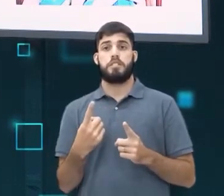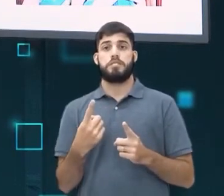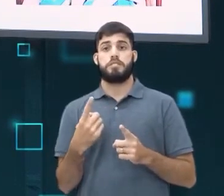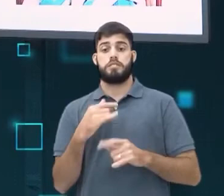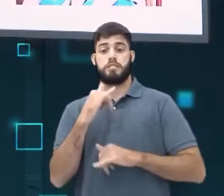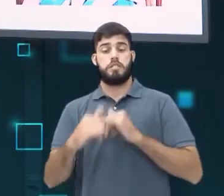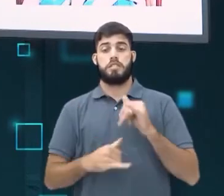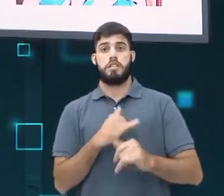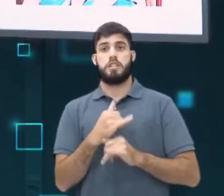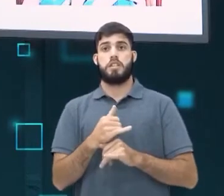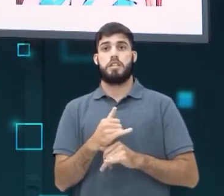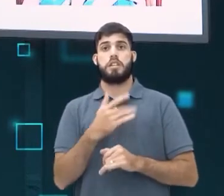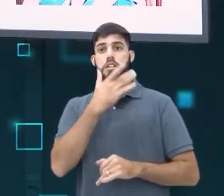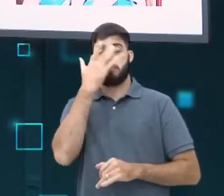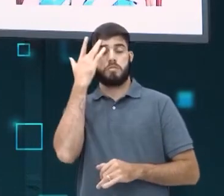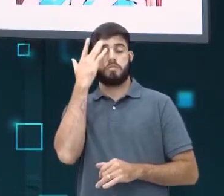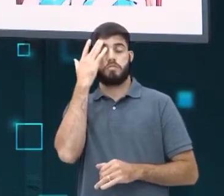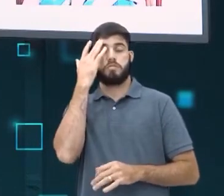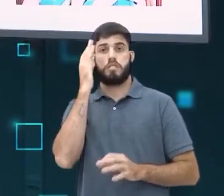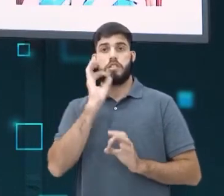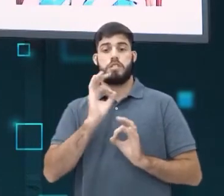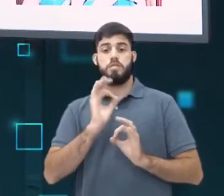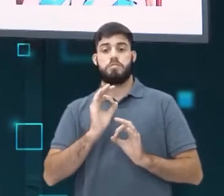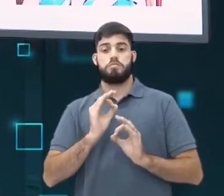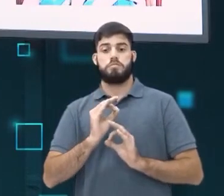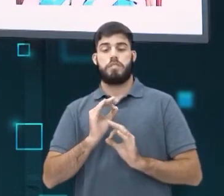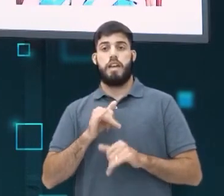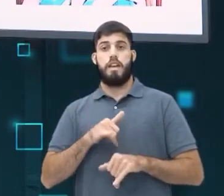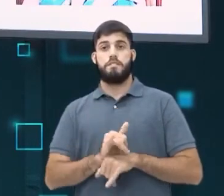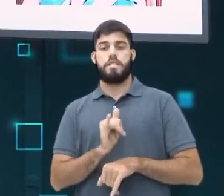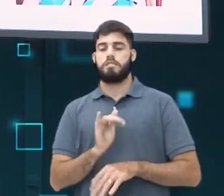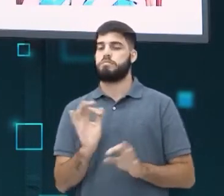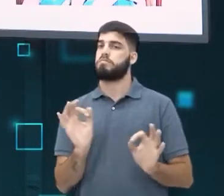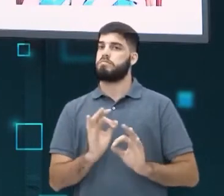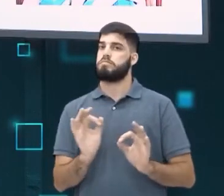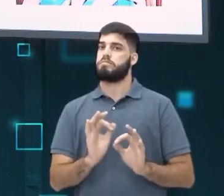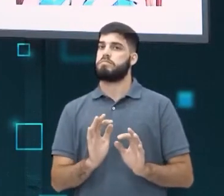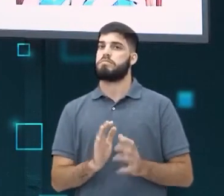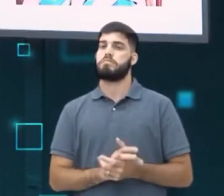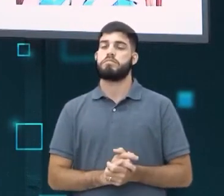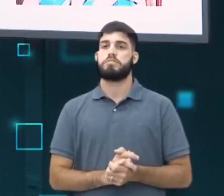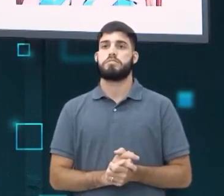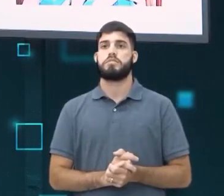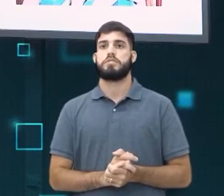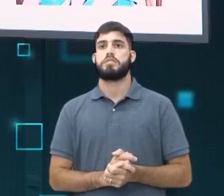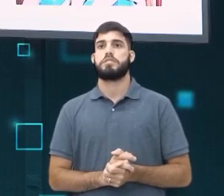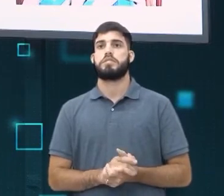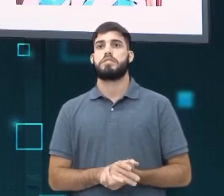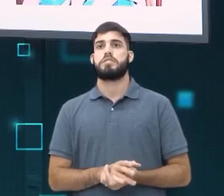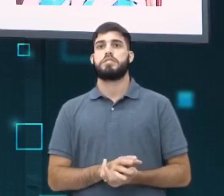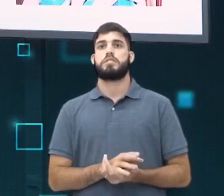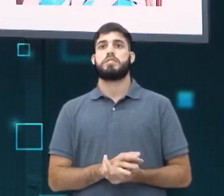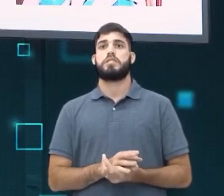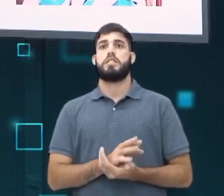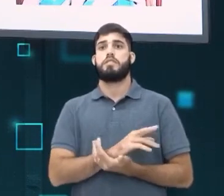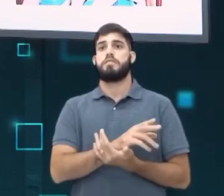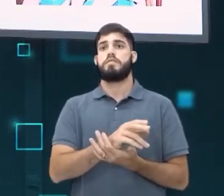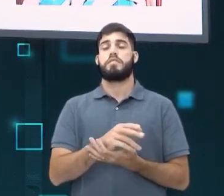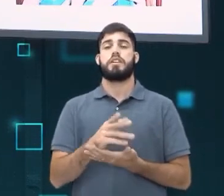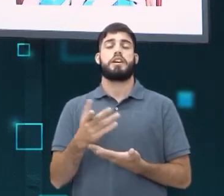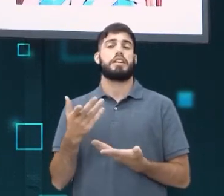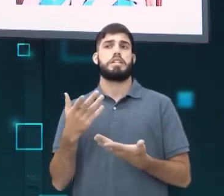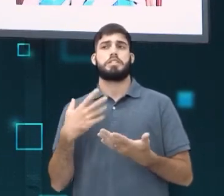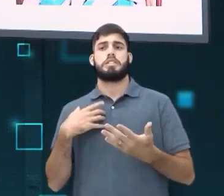pessoas não filtram o que pode falar. Então, houveram vários ataques a essa criança que